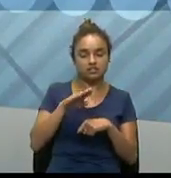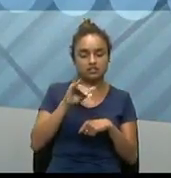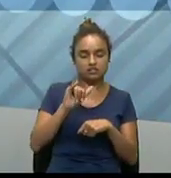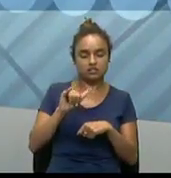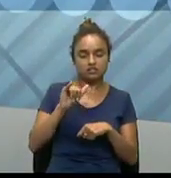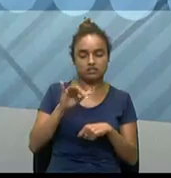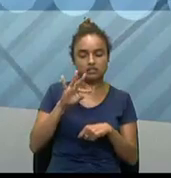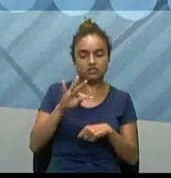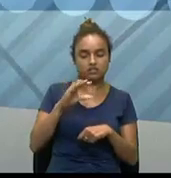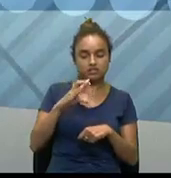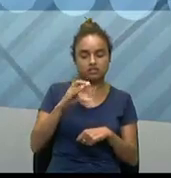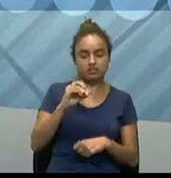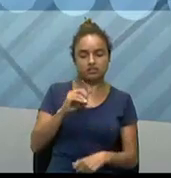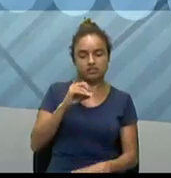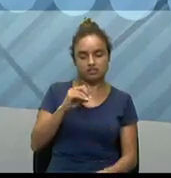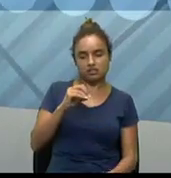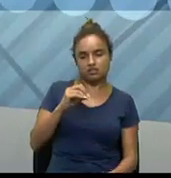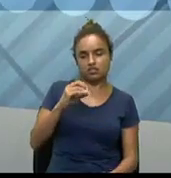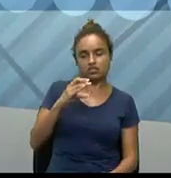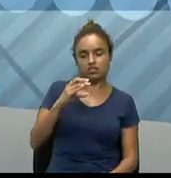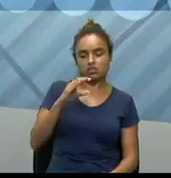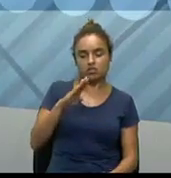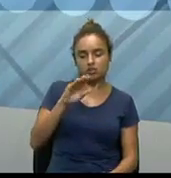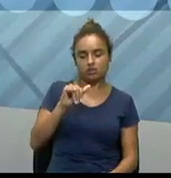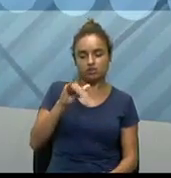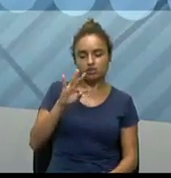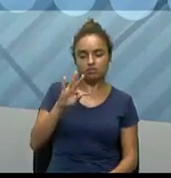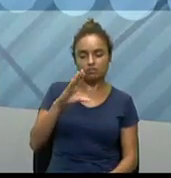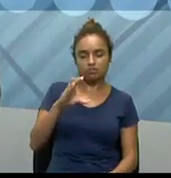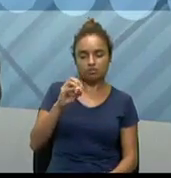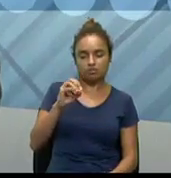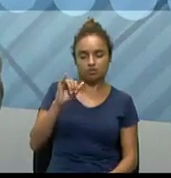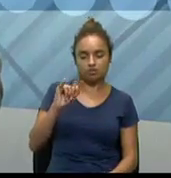vocês veem ainda, como é uma tendência,